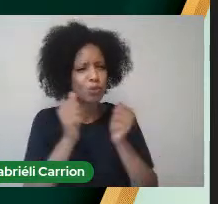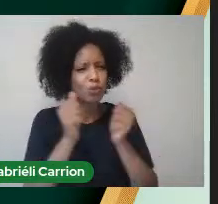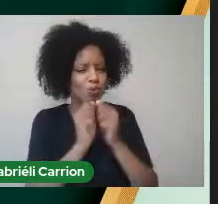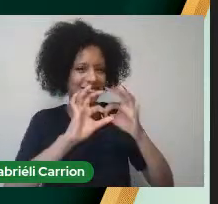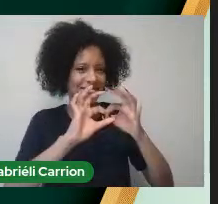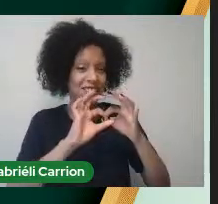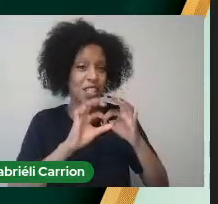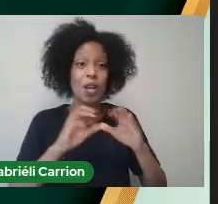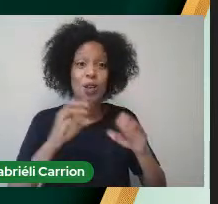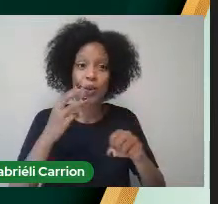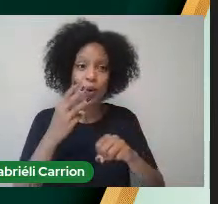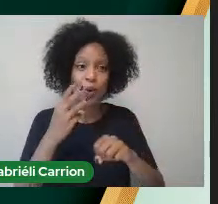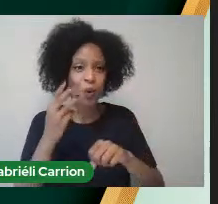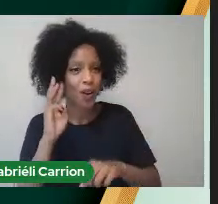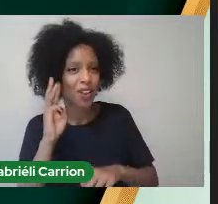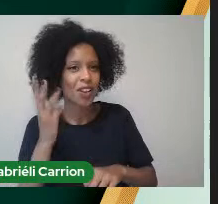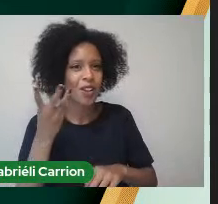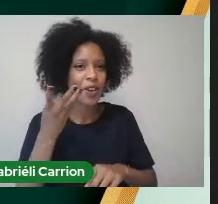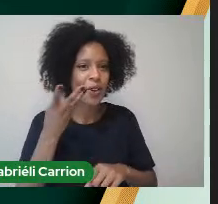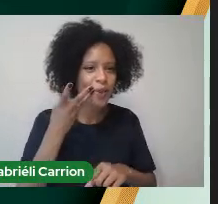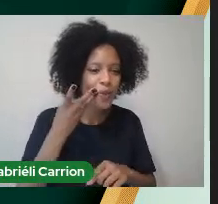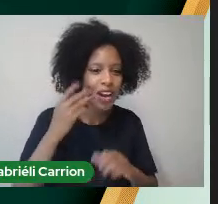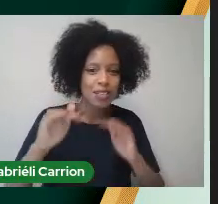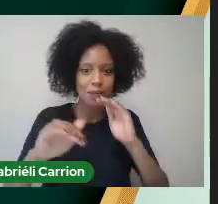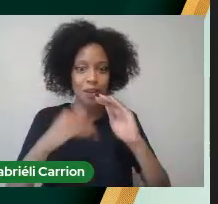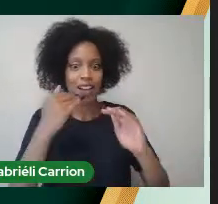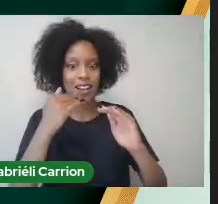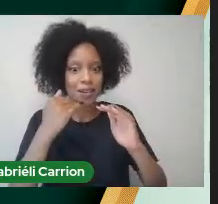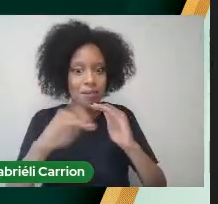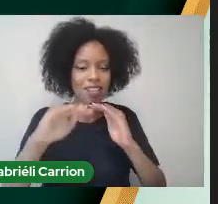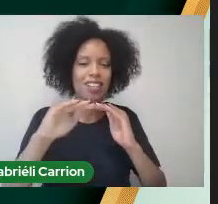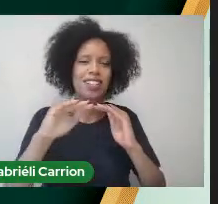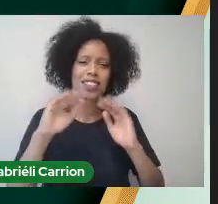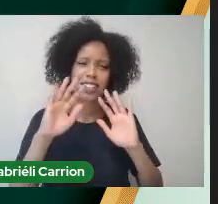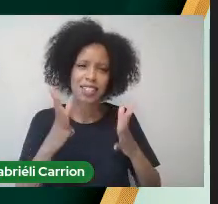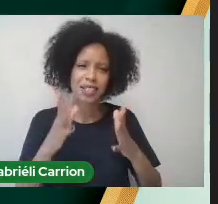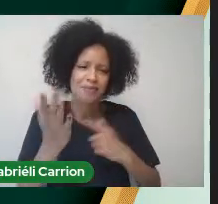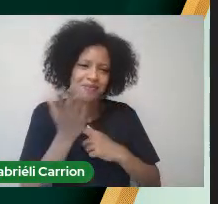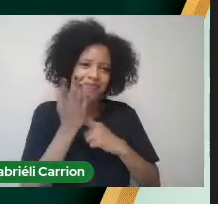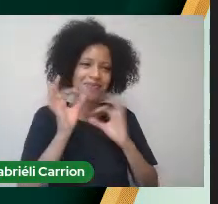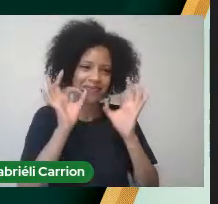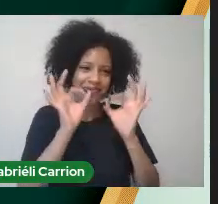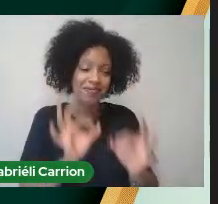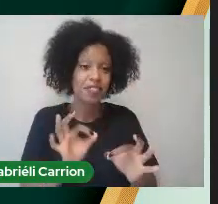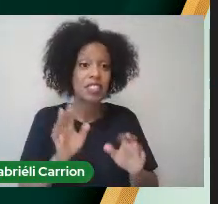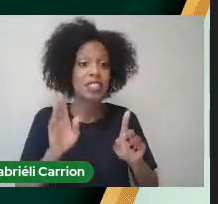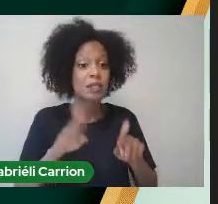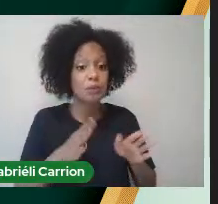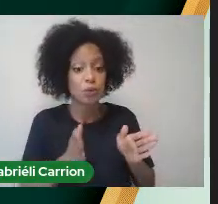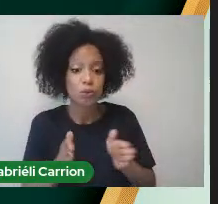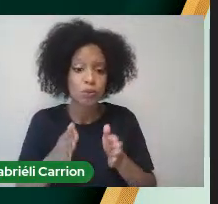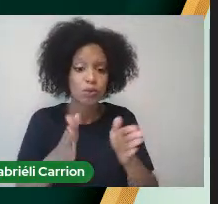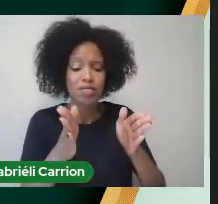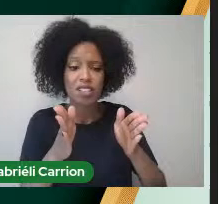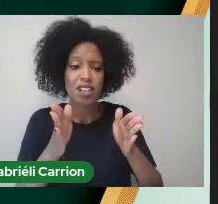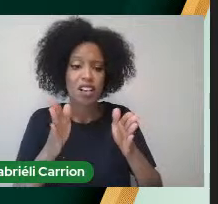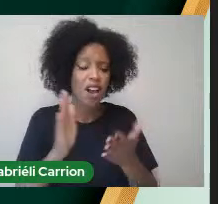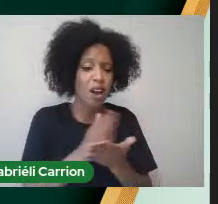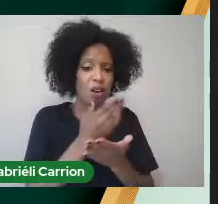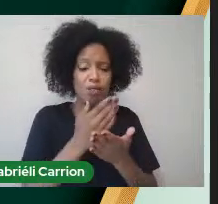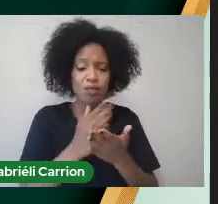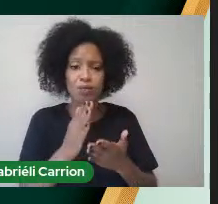WhatsApp Que logo Alguém vinha nos socorrer Durante o caminho Alguns de nós Perdemos pessoas queridas